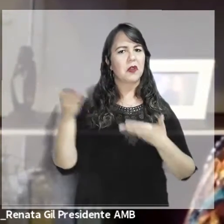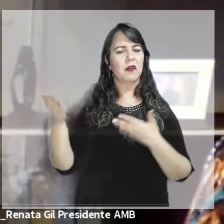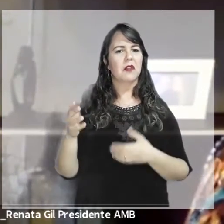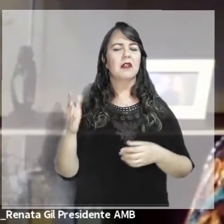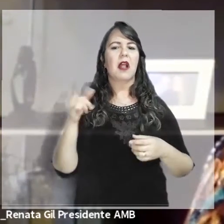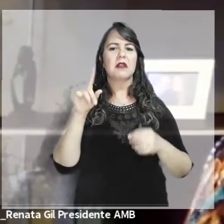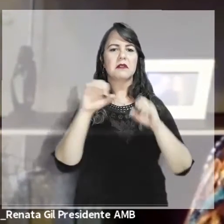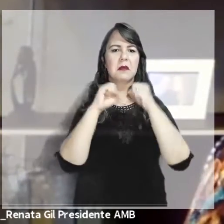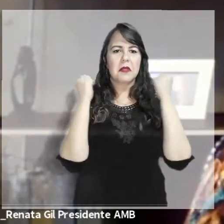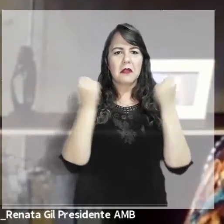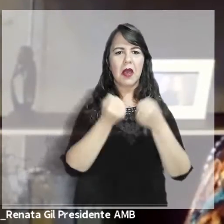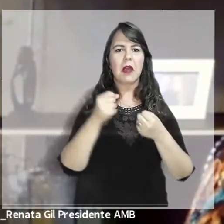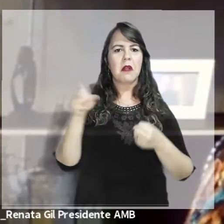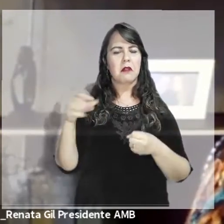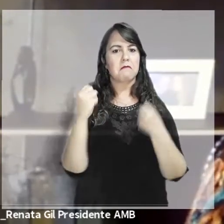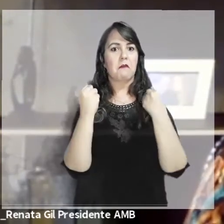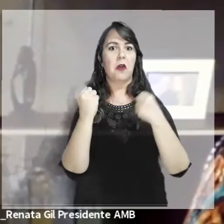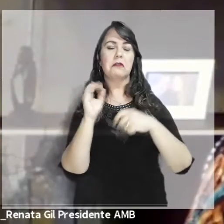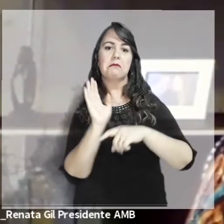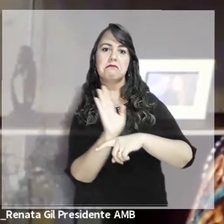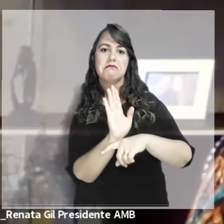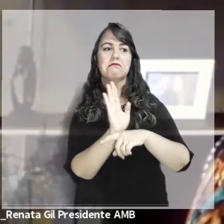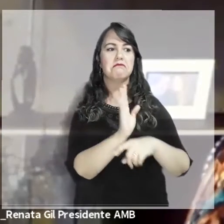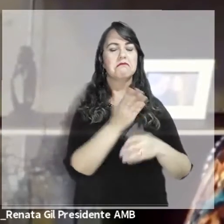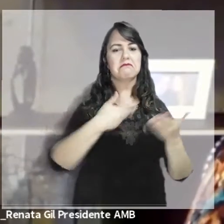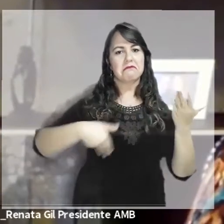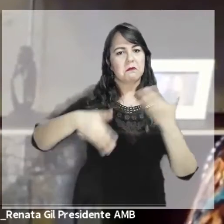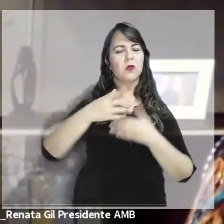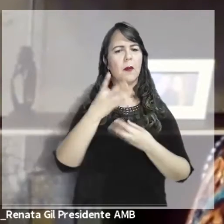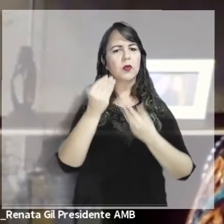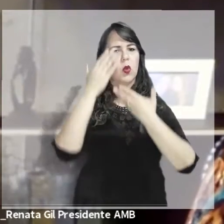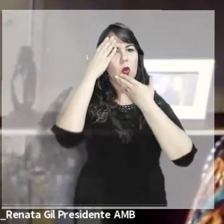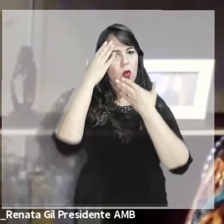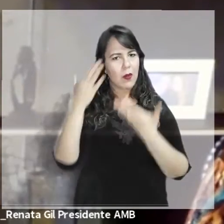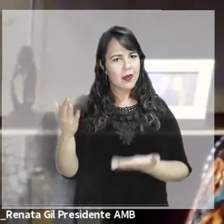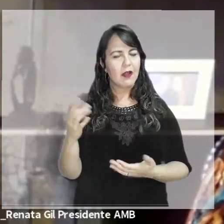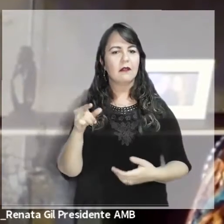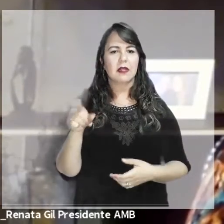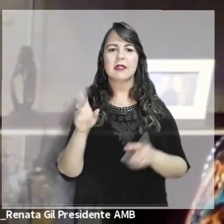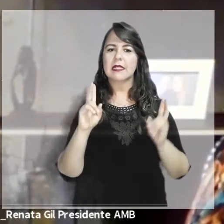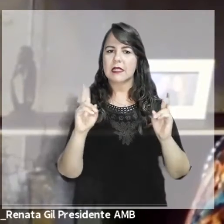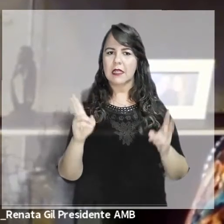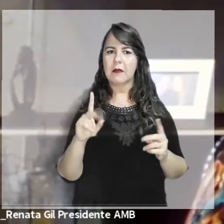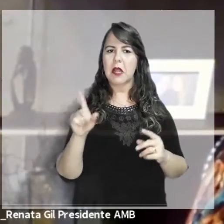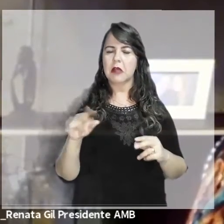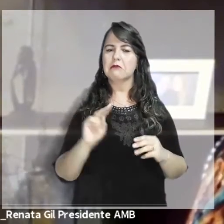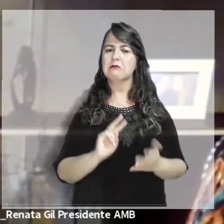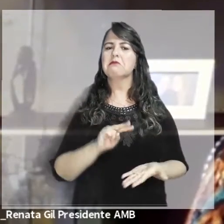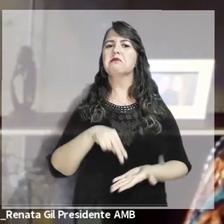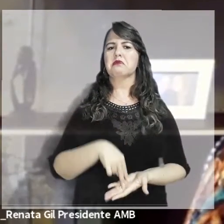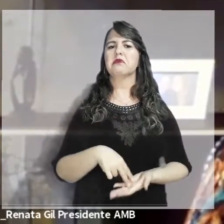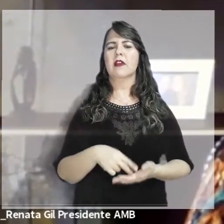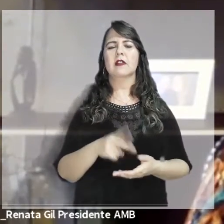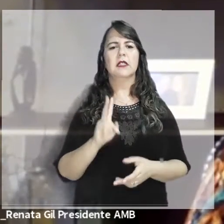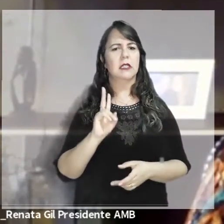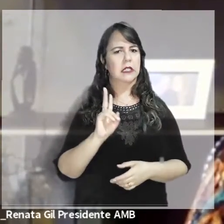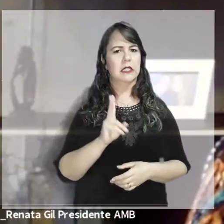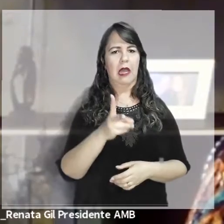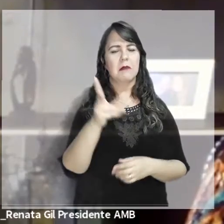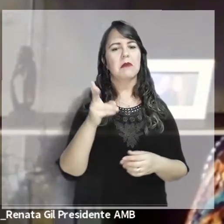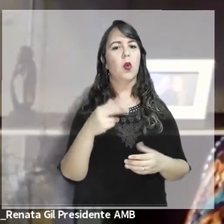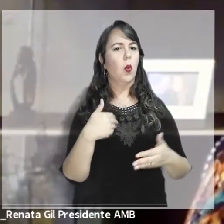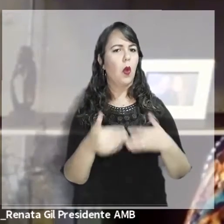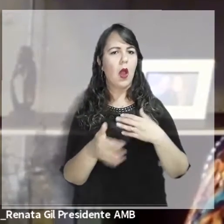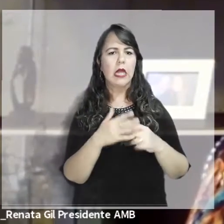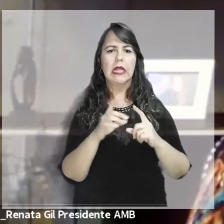judiciário no seu espaço contemporâneo, fortalecendo o sistema de justiça. Fica aqui o nosso agradecimento, ministro Alexandre,